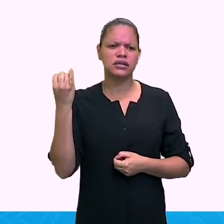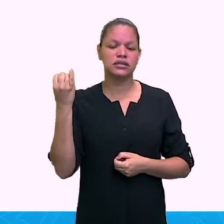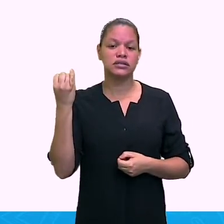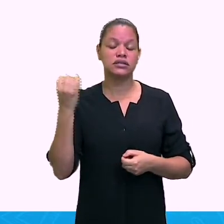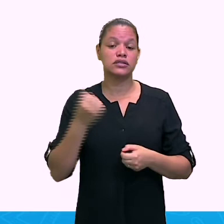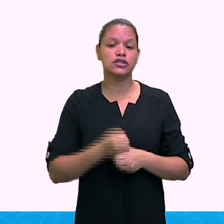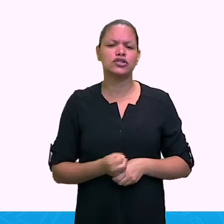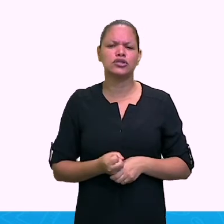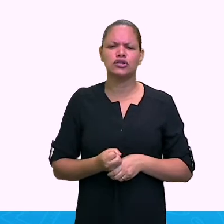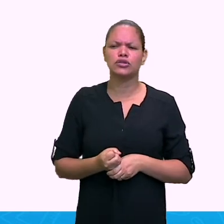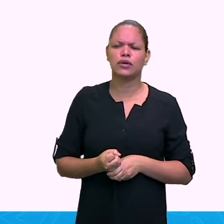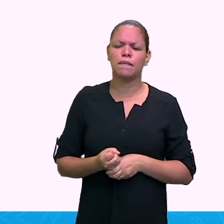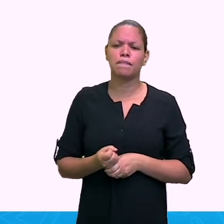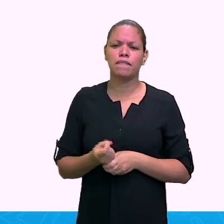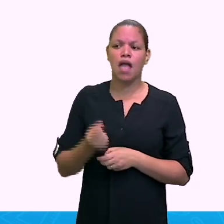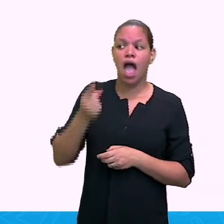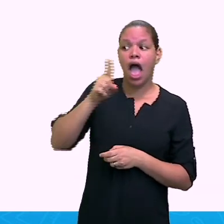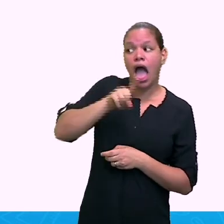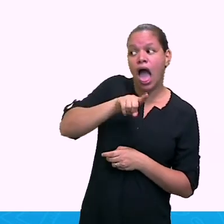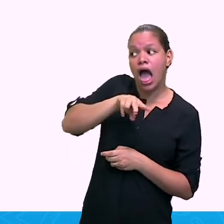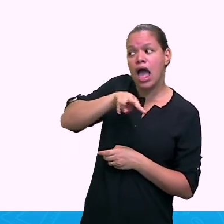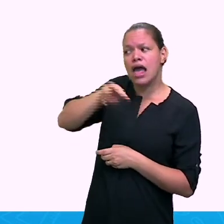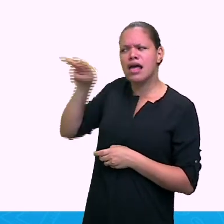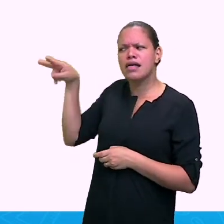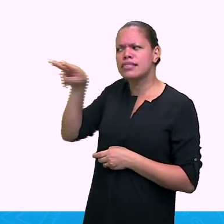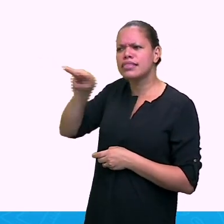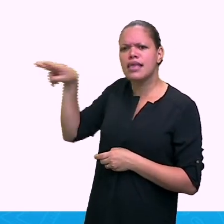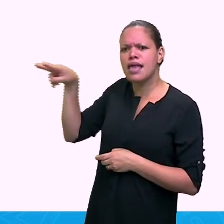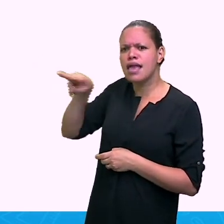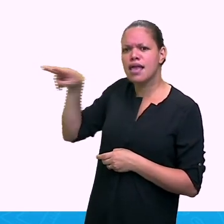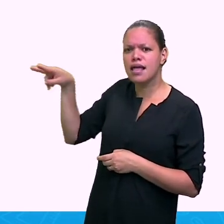deles. Perdão. Them, que deles.